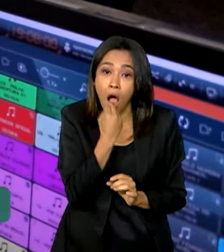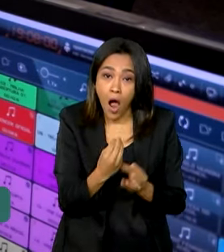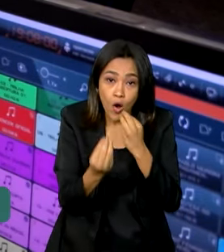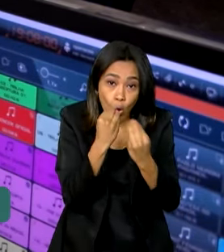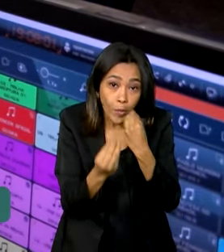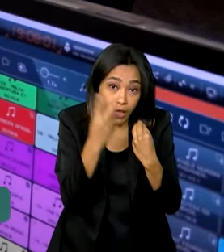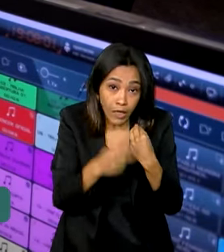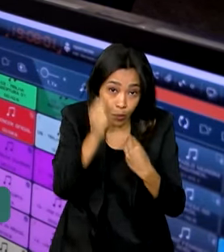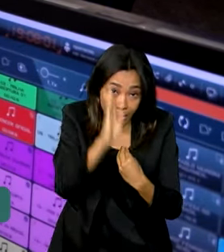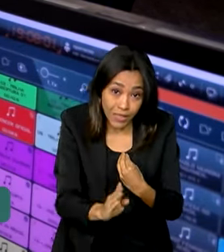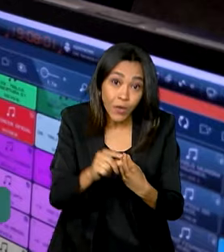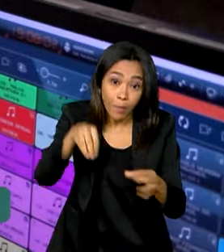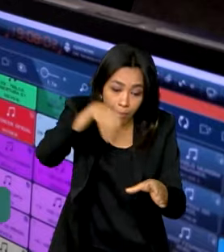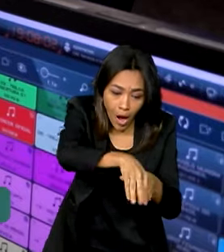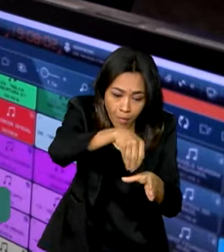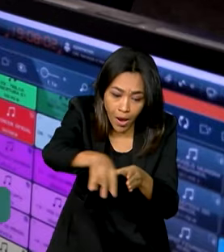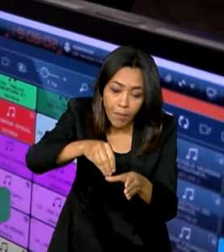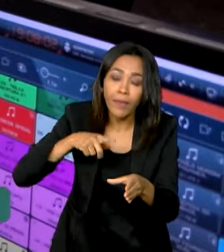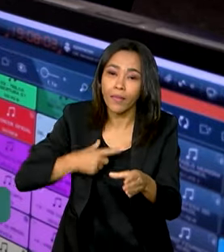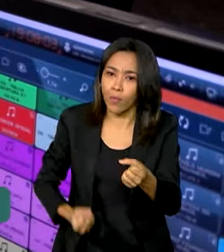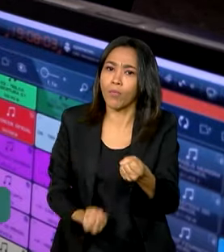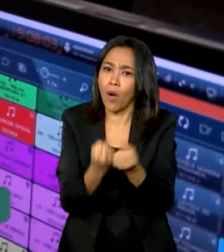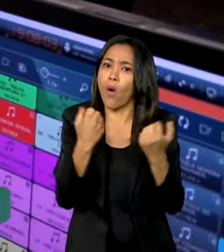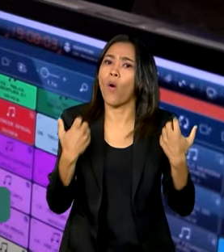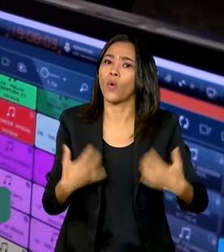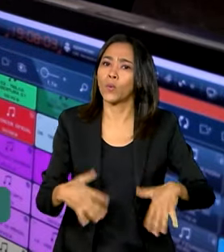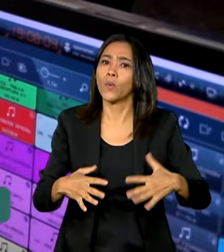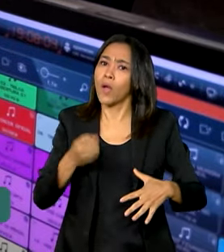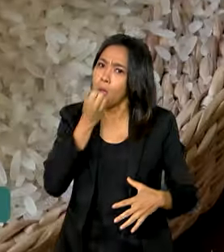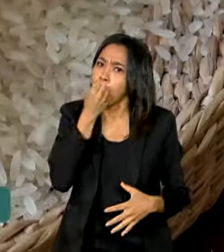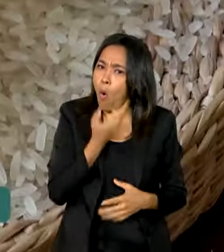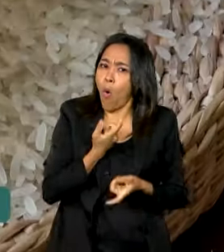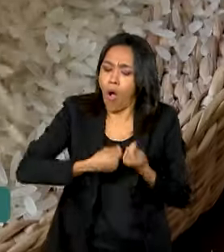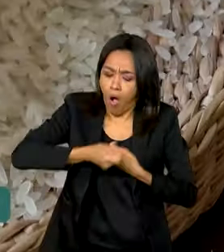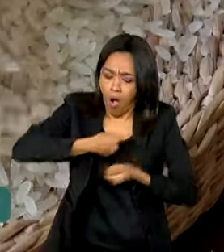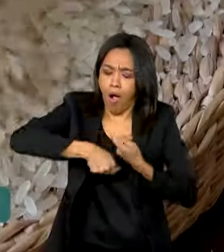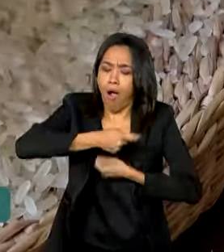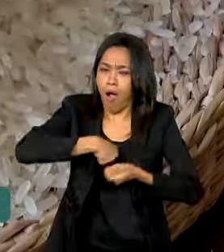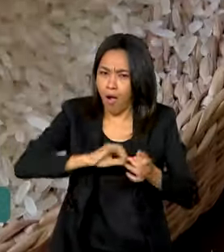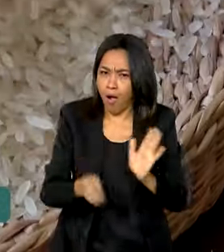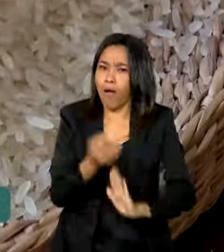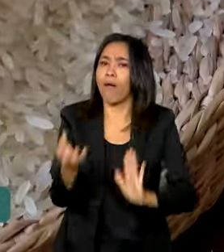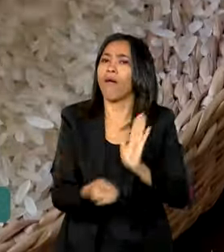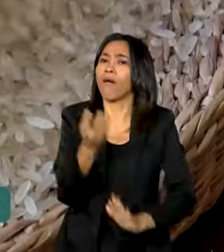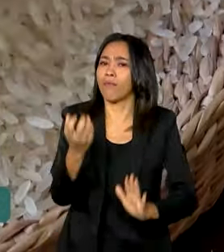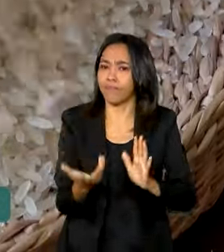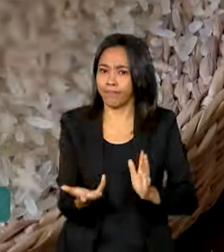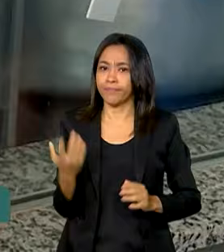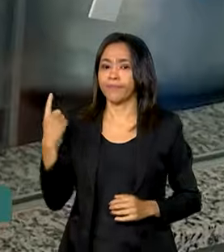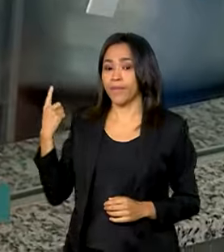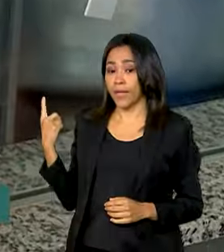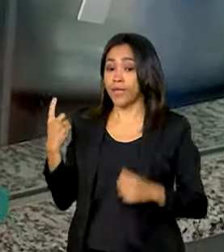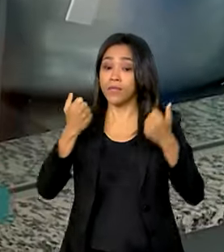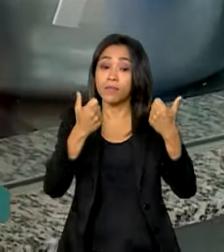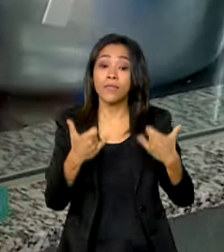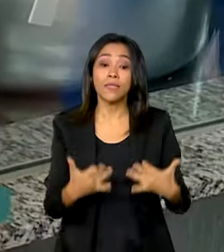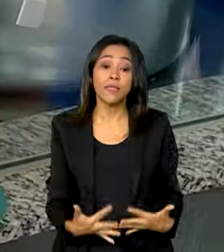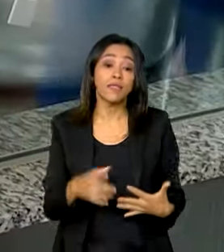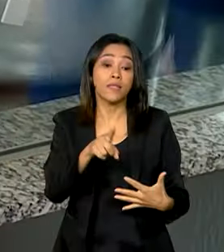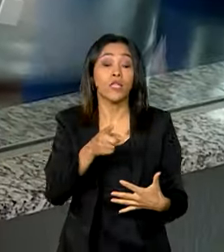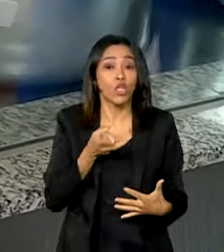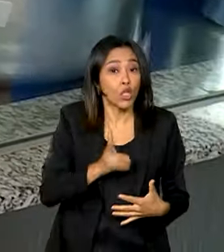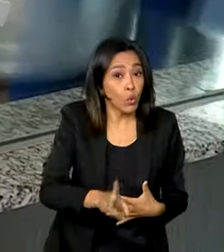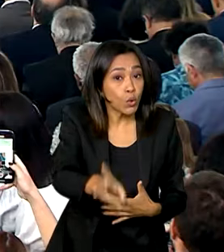subsidiados. Voltou a ser um bom negócio produzir alimento no nosso país. Para garantir que os números do cereal mais consumido no Brasil